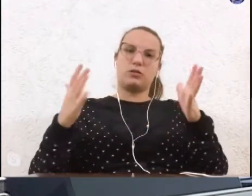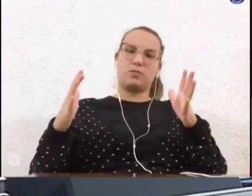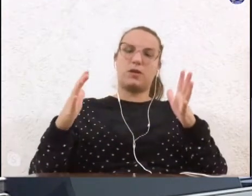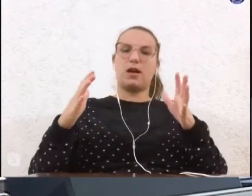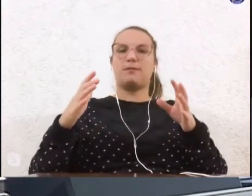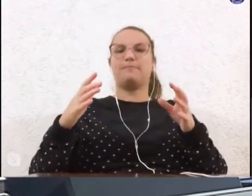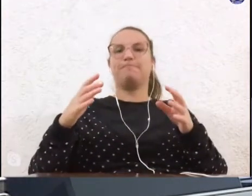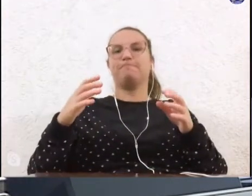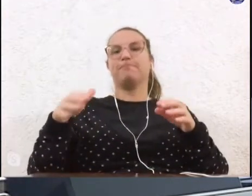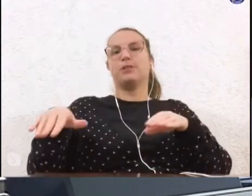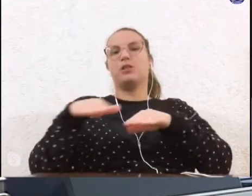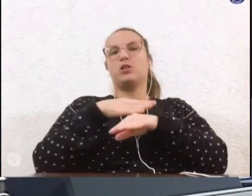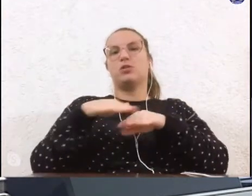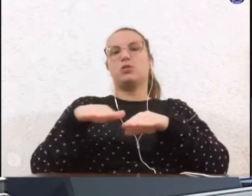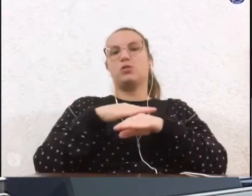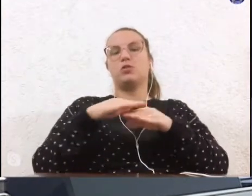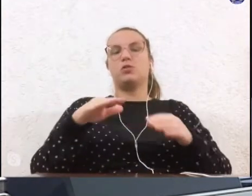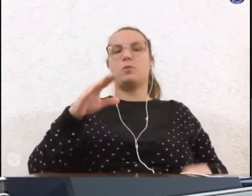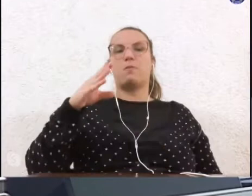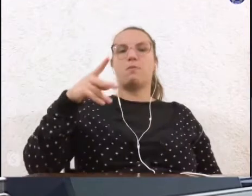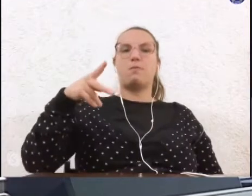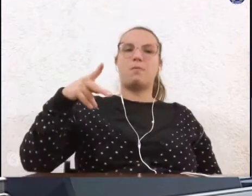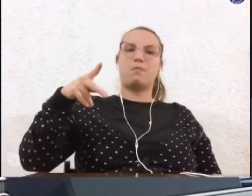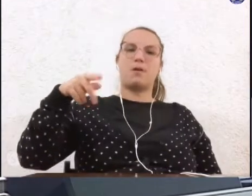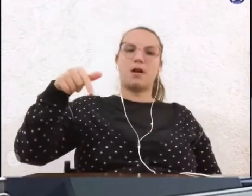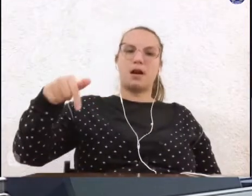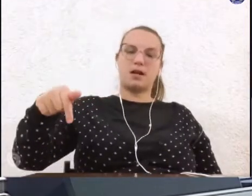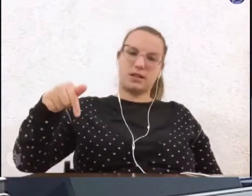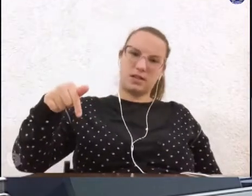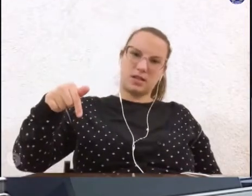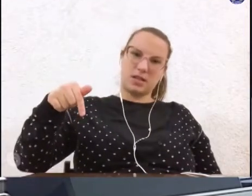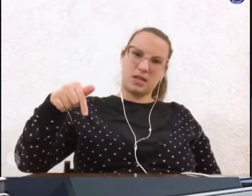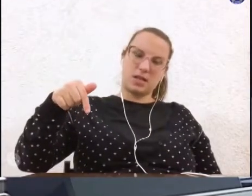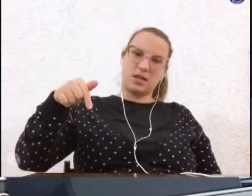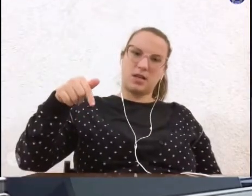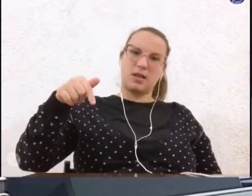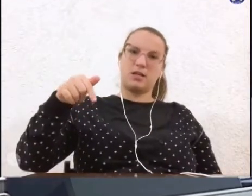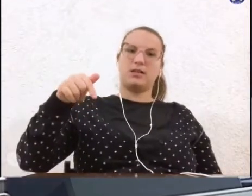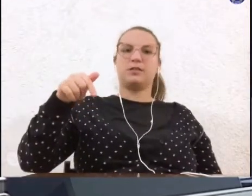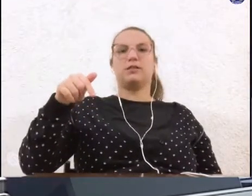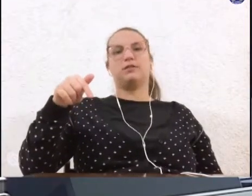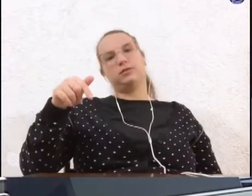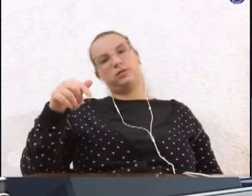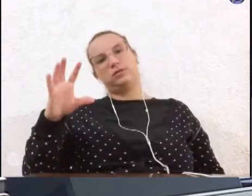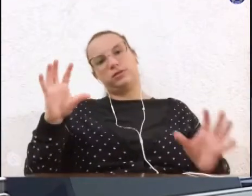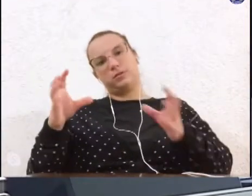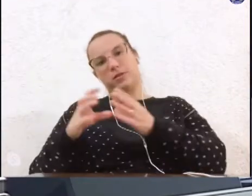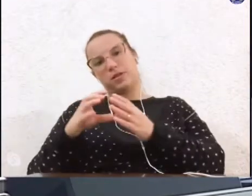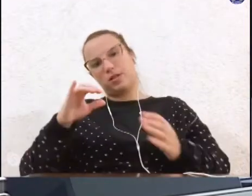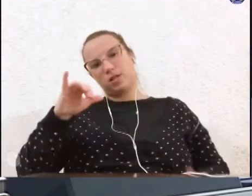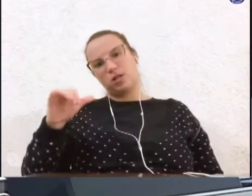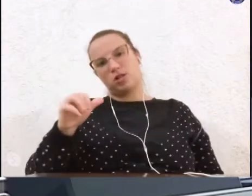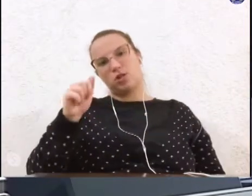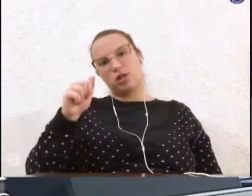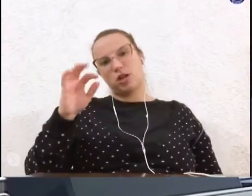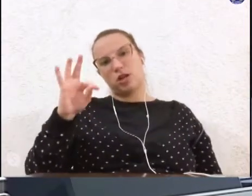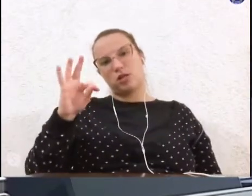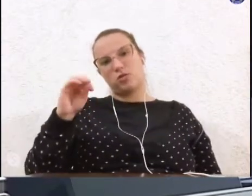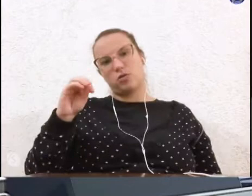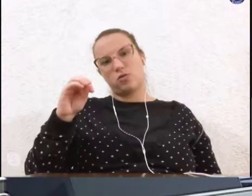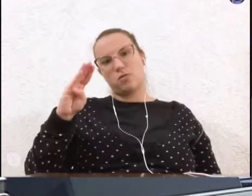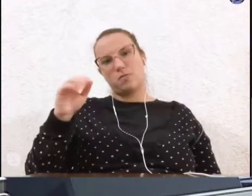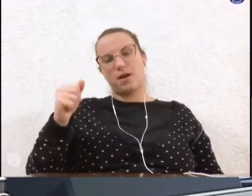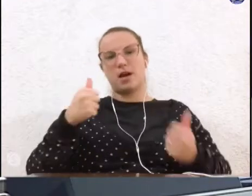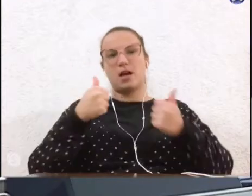Residencial Convívio e Conjunto Habitacional Residencial Jatobá, com a linha de ônibus